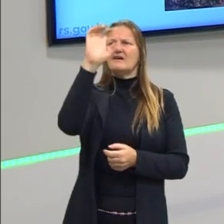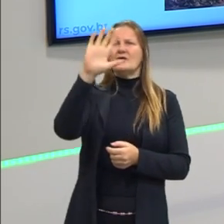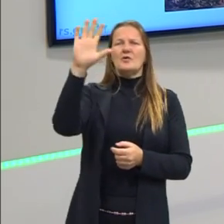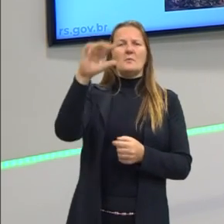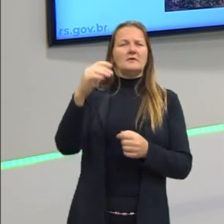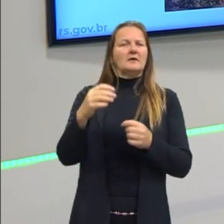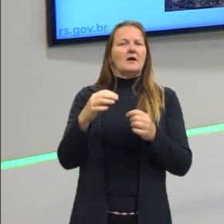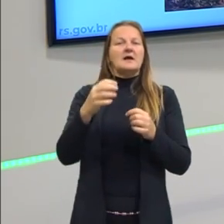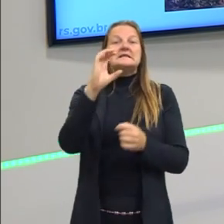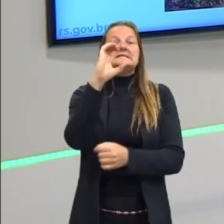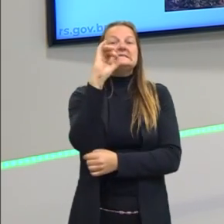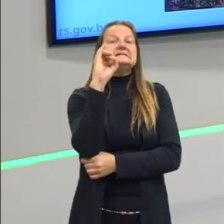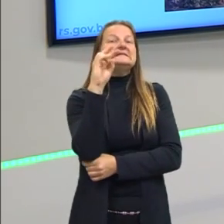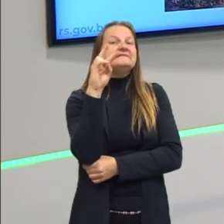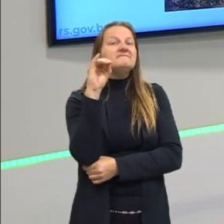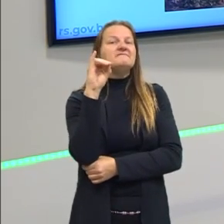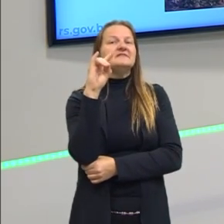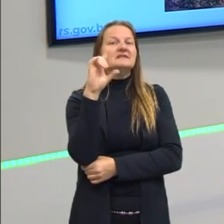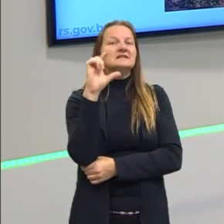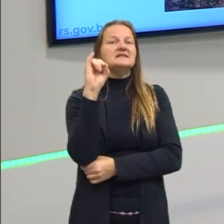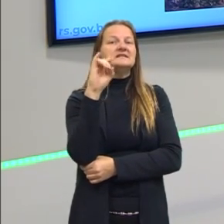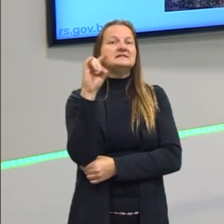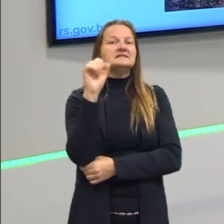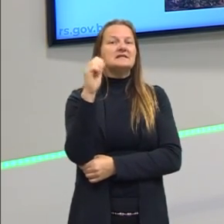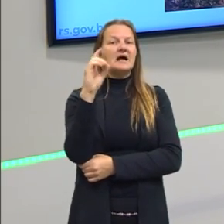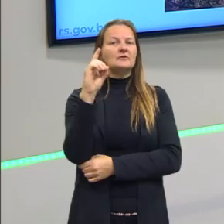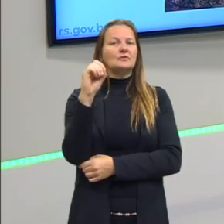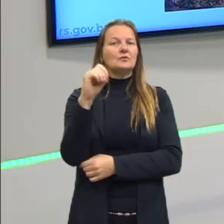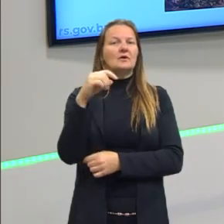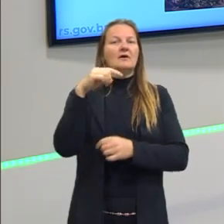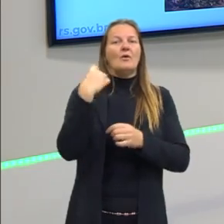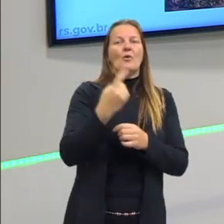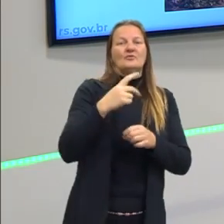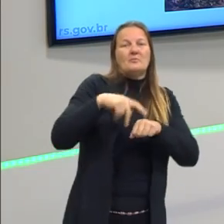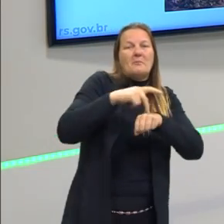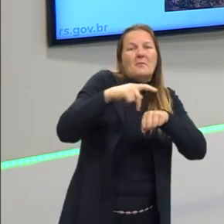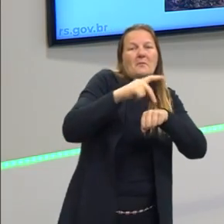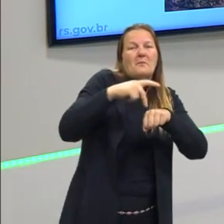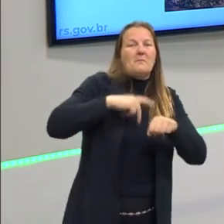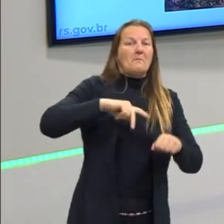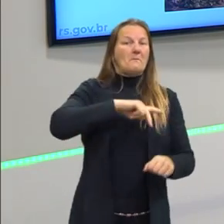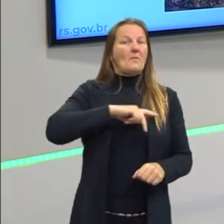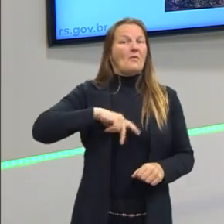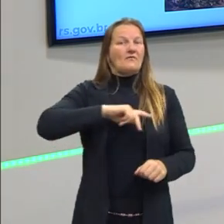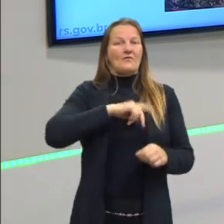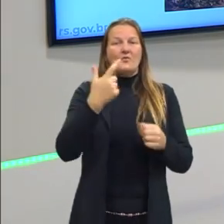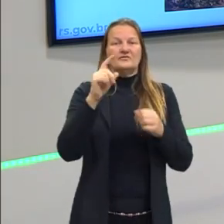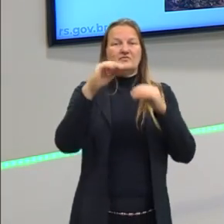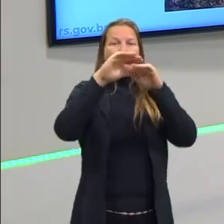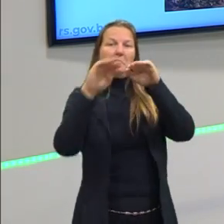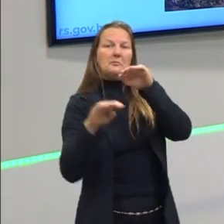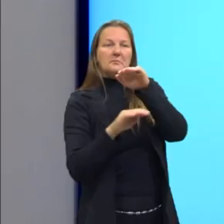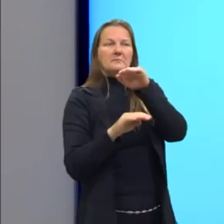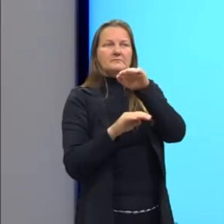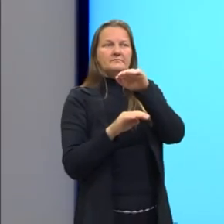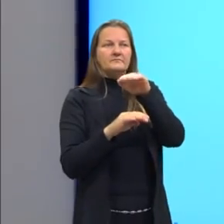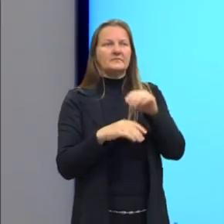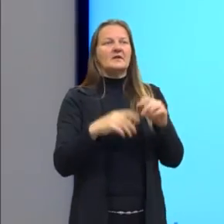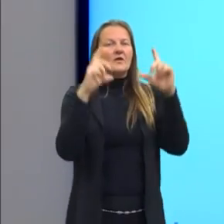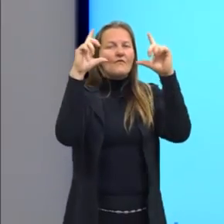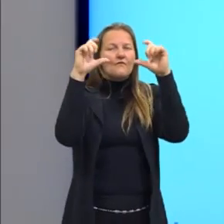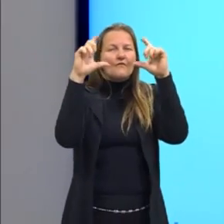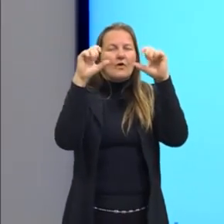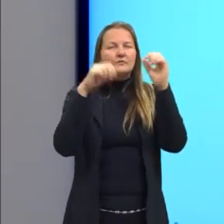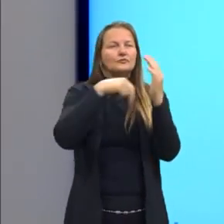civilizado, ou mais civilizado que os outros, e que outros povos não são. E aqui a gente tem uma figura, uma